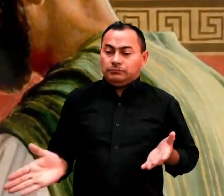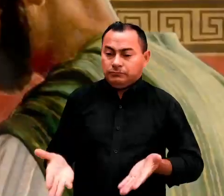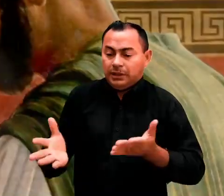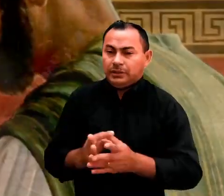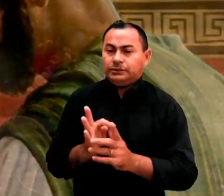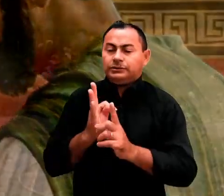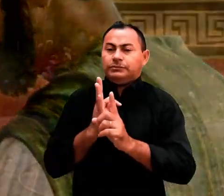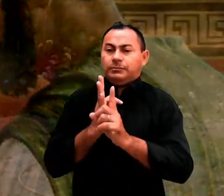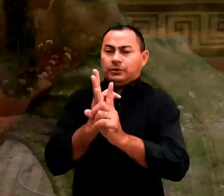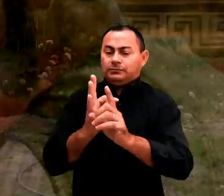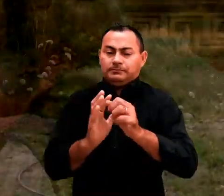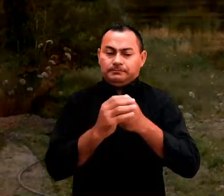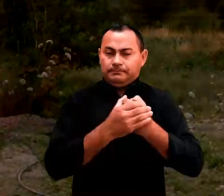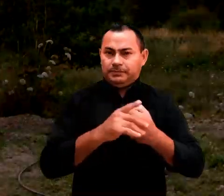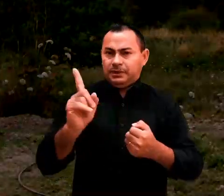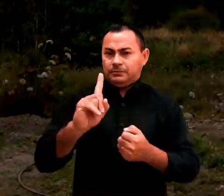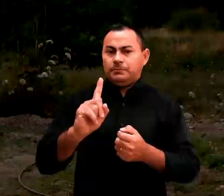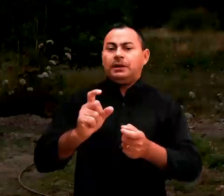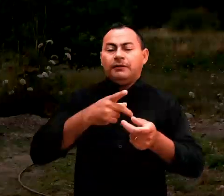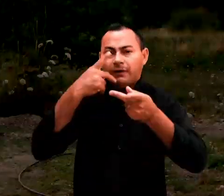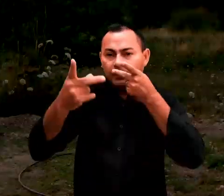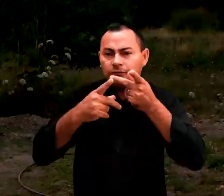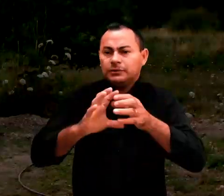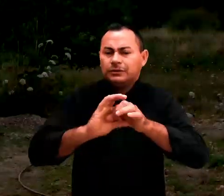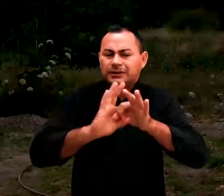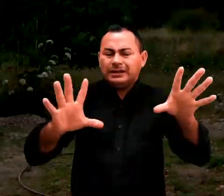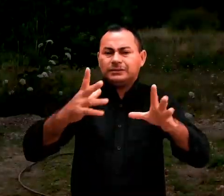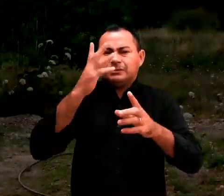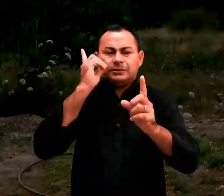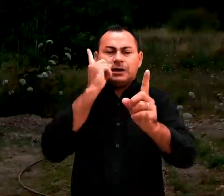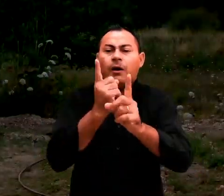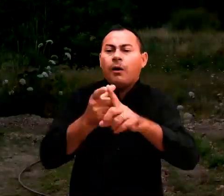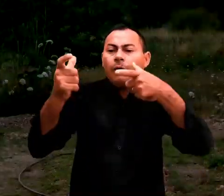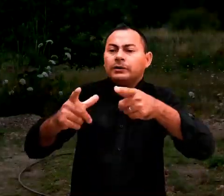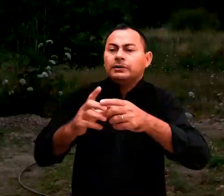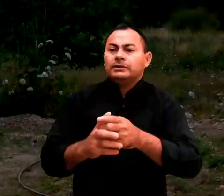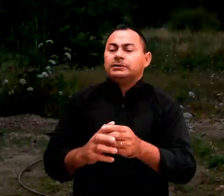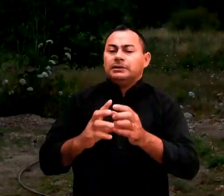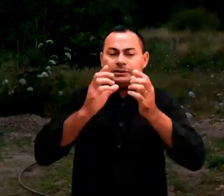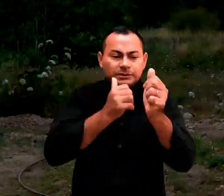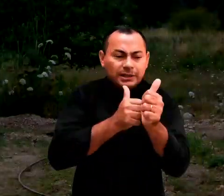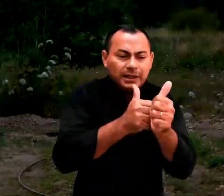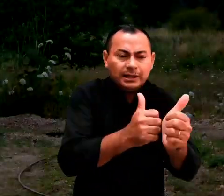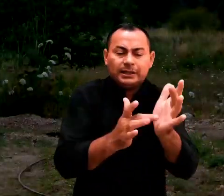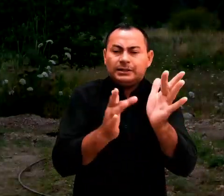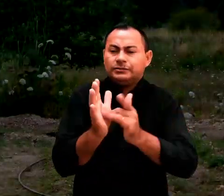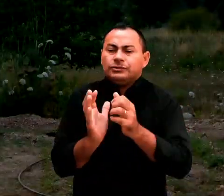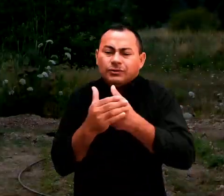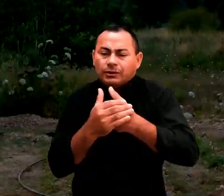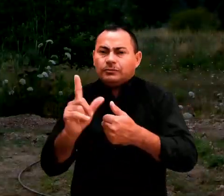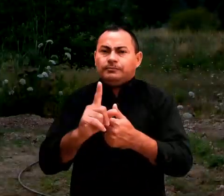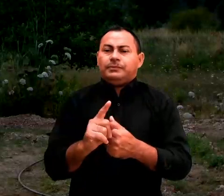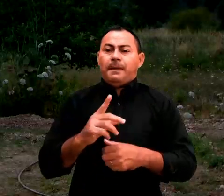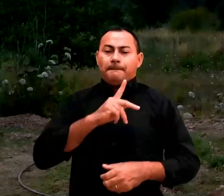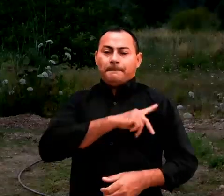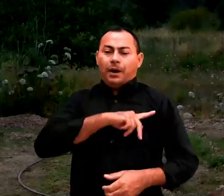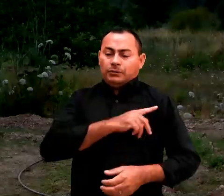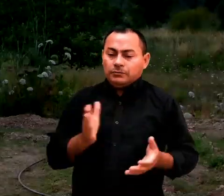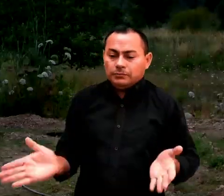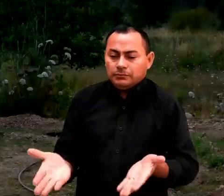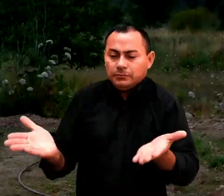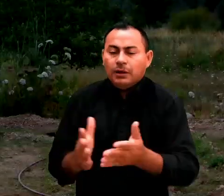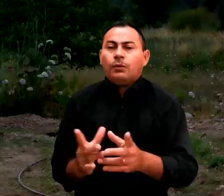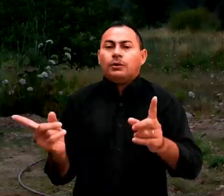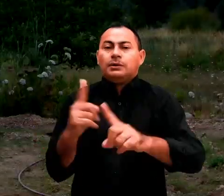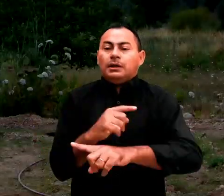estimulando Timóteo a se esconder. Ele não estava dizendo, não deixe que ninguém descubra que você segue a Cristo. Paulo estava incentivando